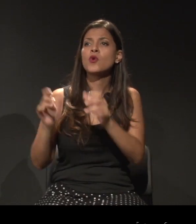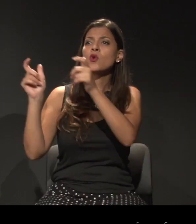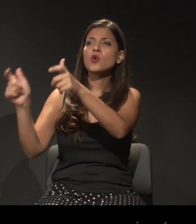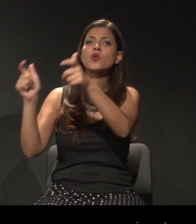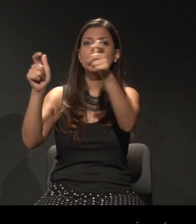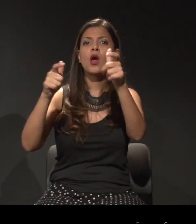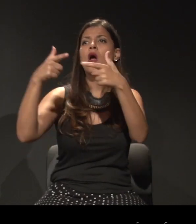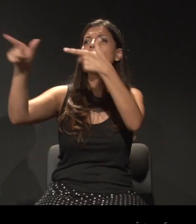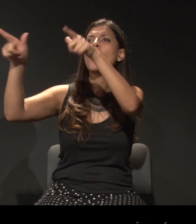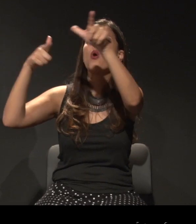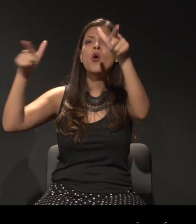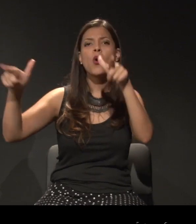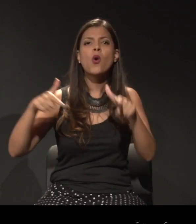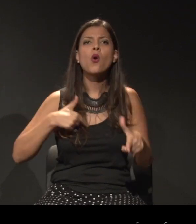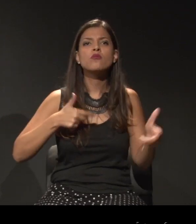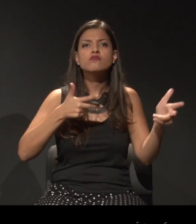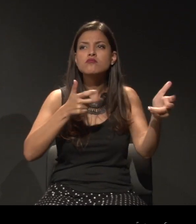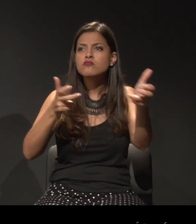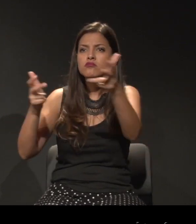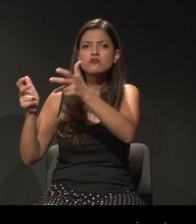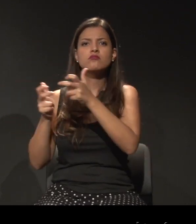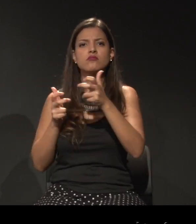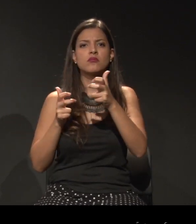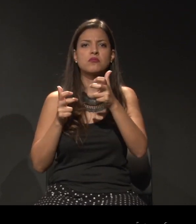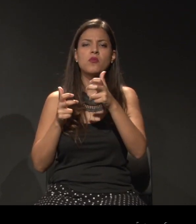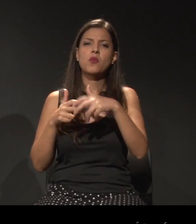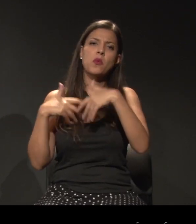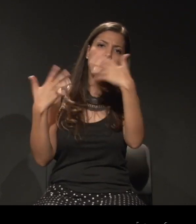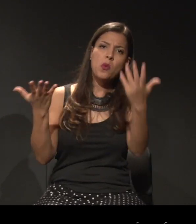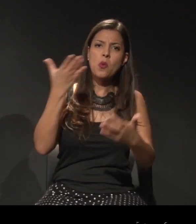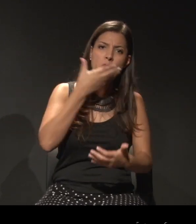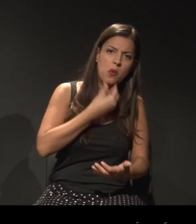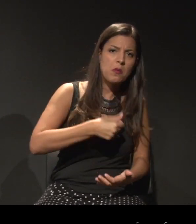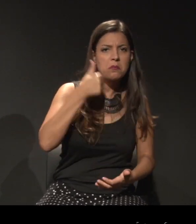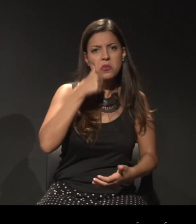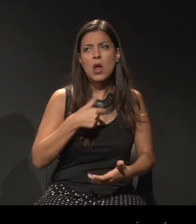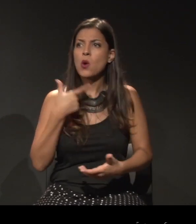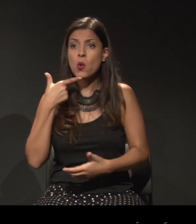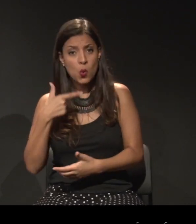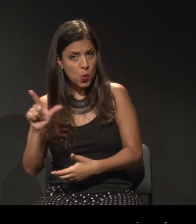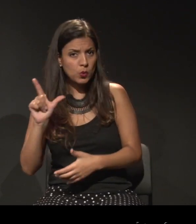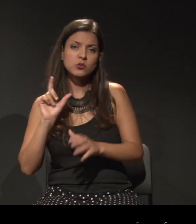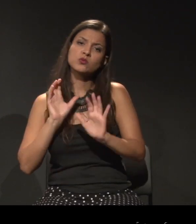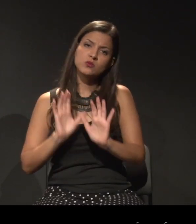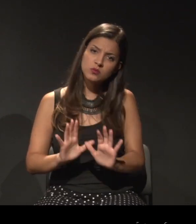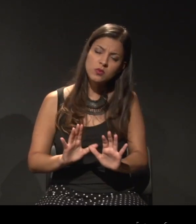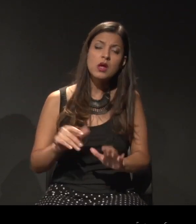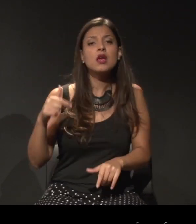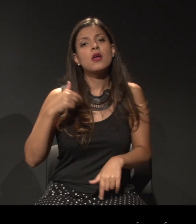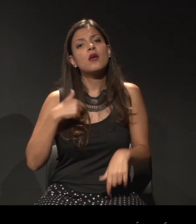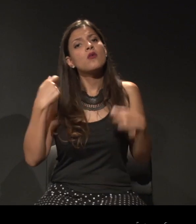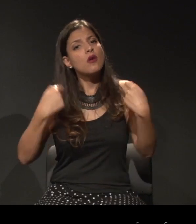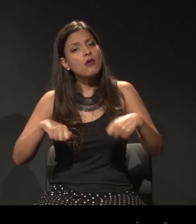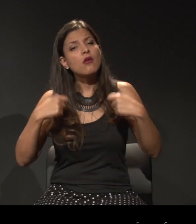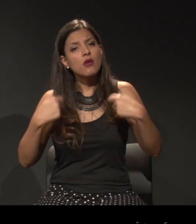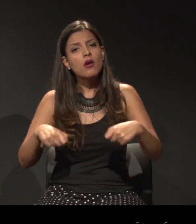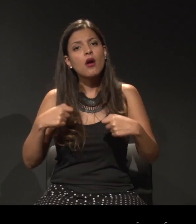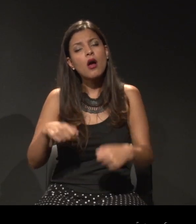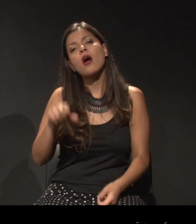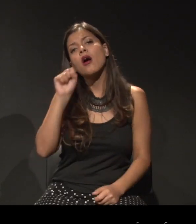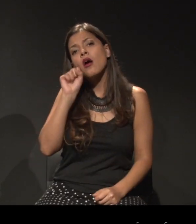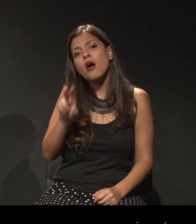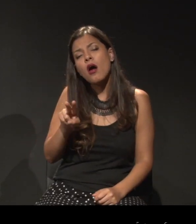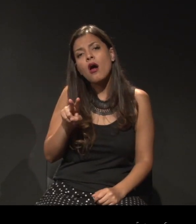outros, a outra ou o outro, quem quiser. eu vou precisar enxergar